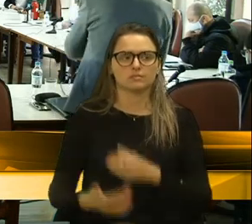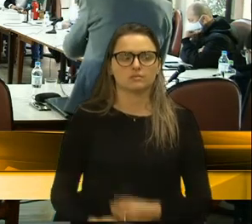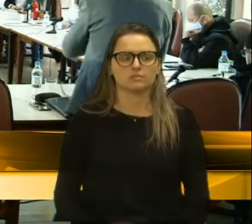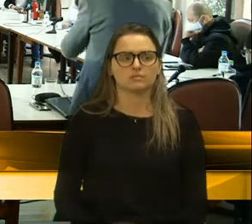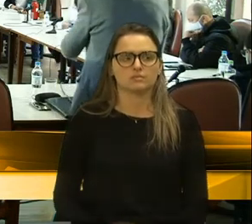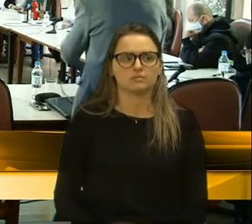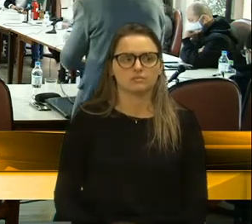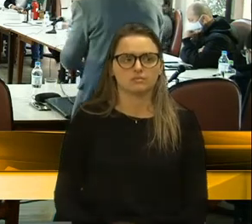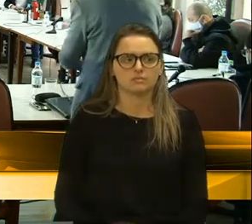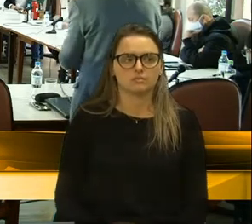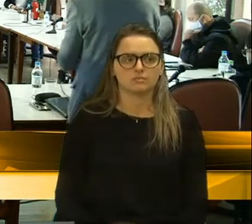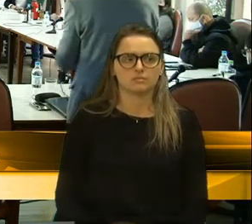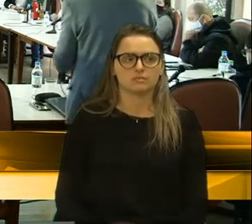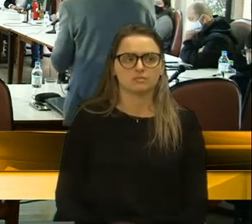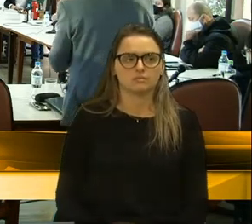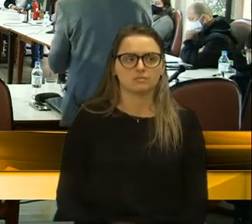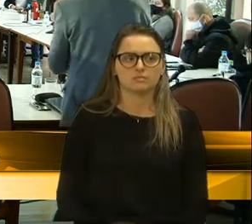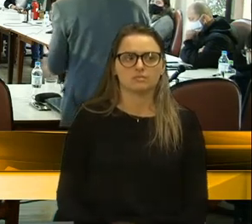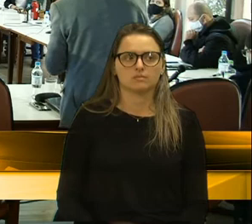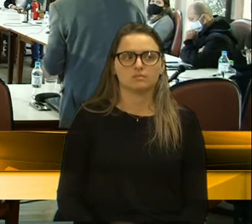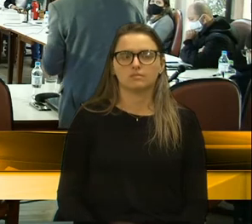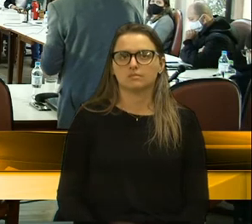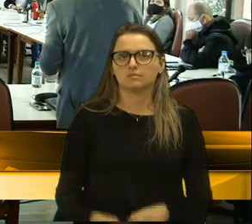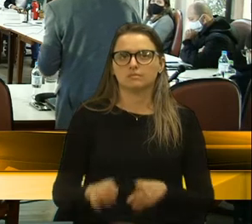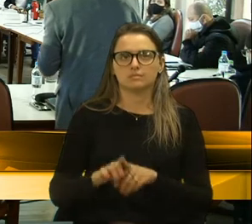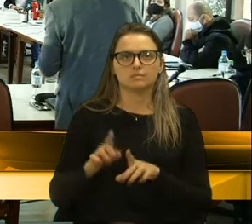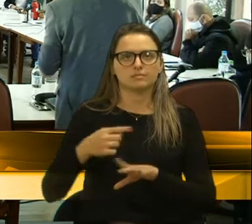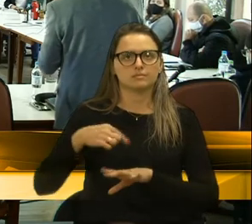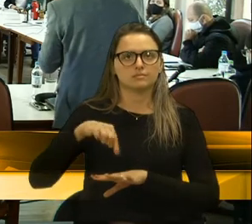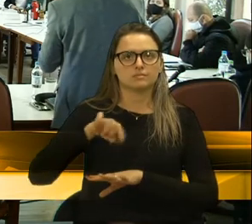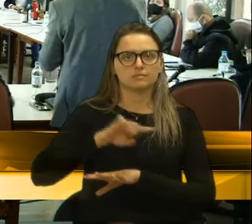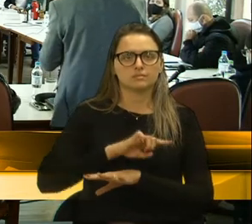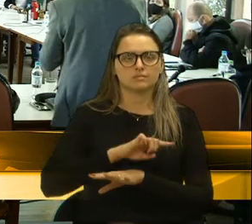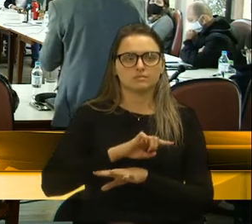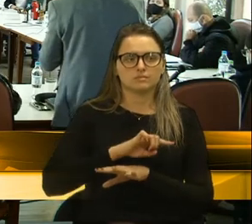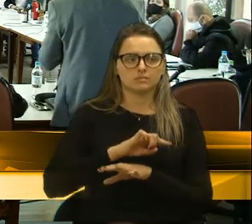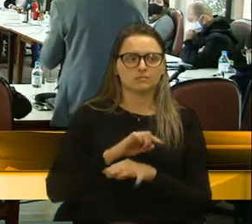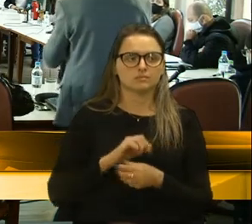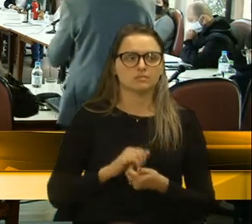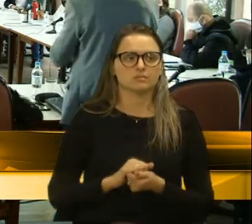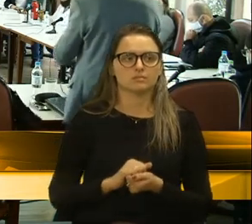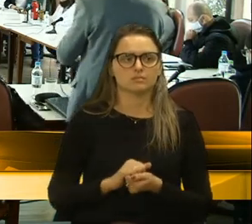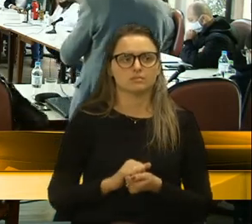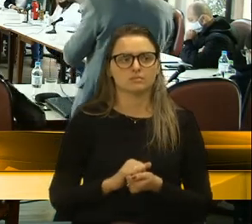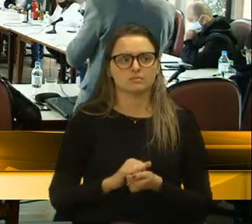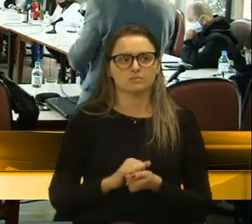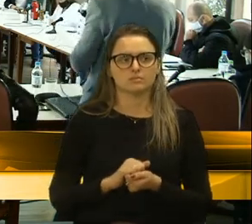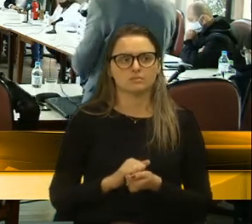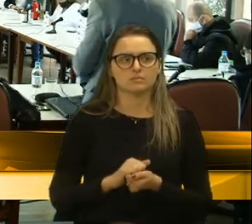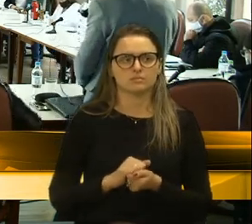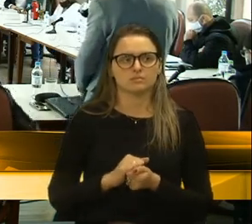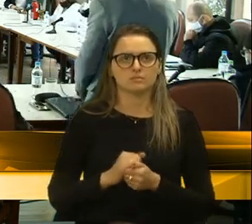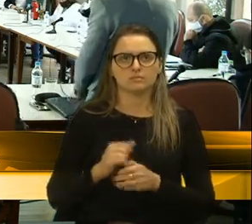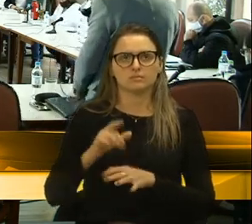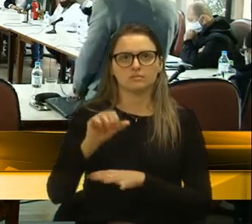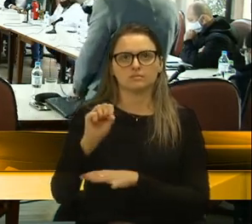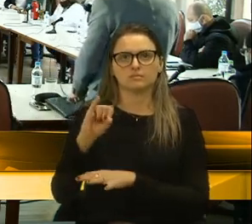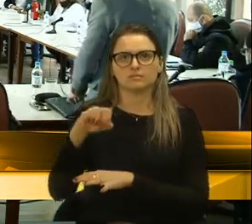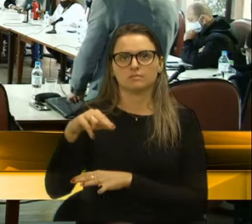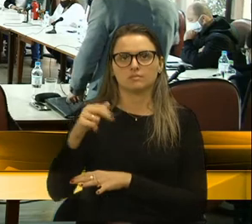divisão aqui na fala, até para a gente não misturar as coisas. Em primeiro lugar, dizer que essa questão da tabela SINAP